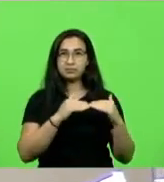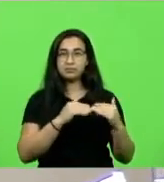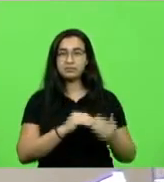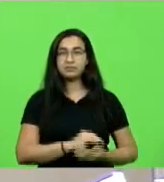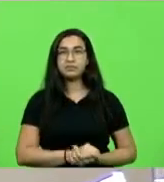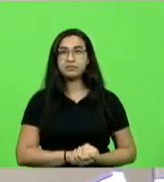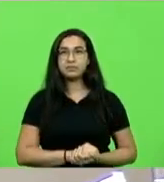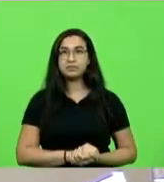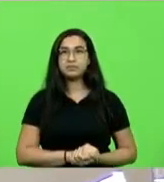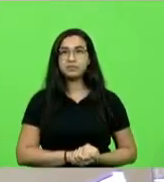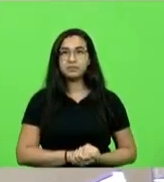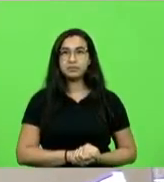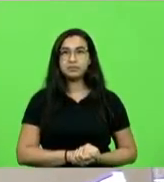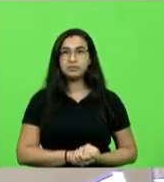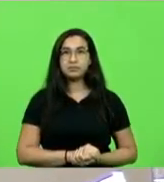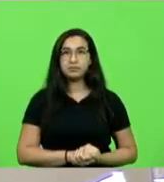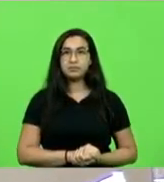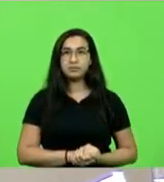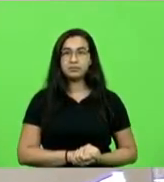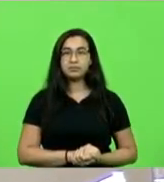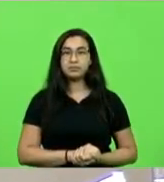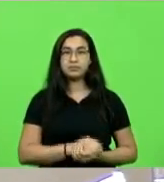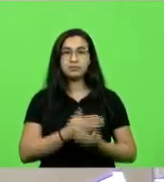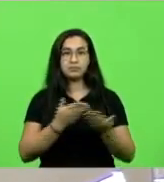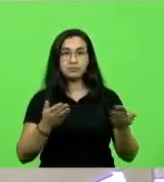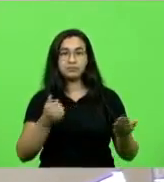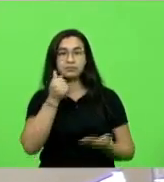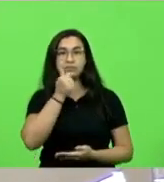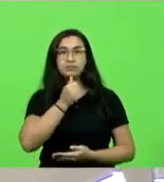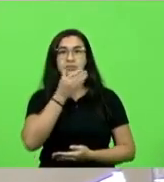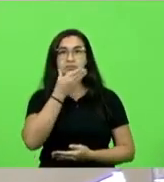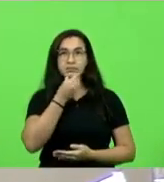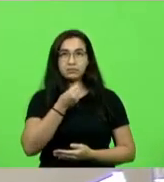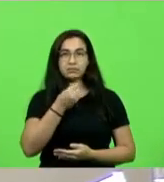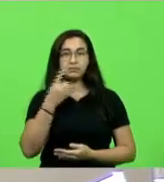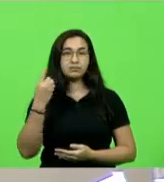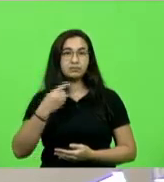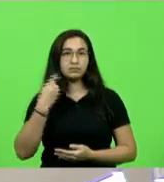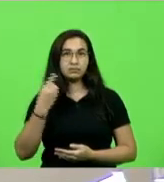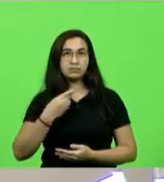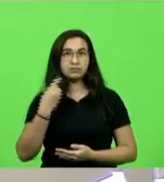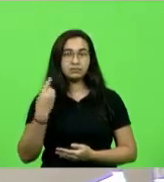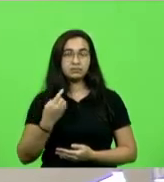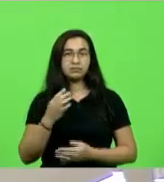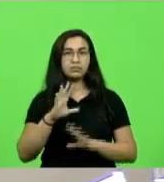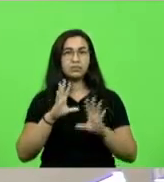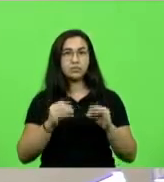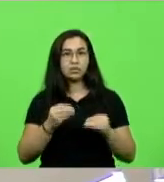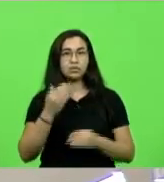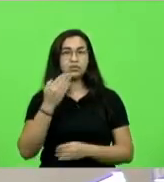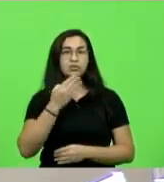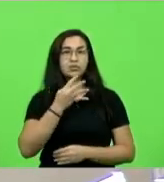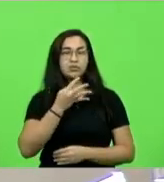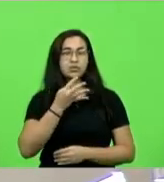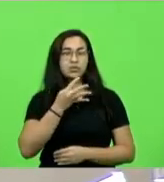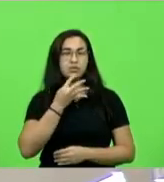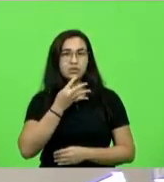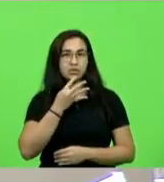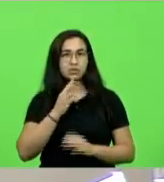unanimidade. Senhoras deputadas e senhores deputados, como é de conhecimento de vossas excelências,